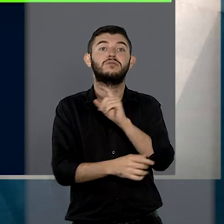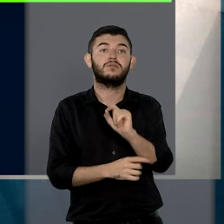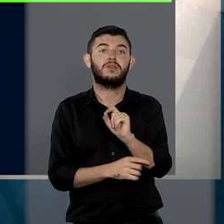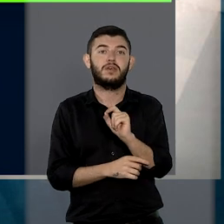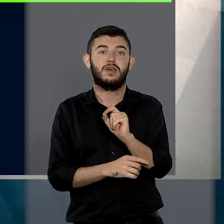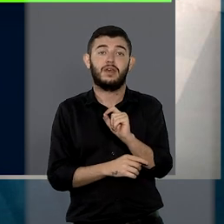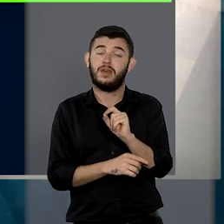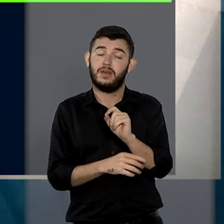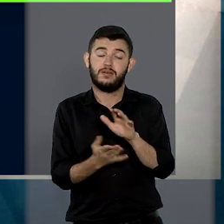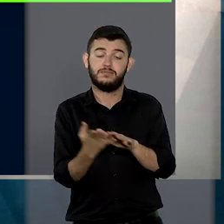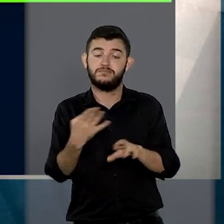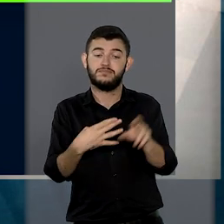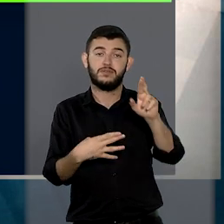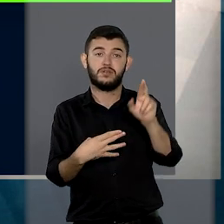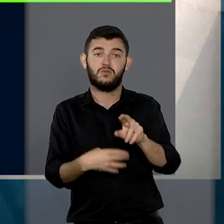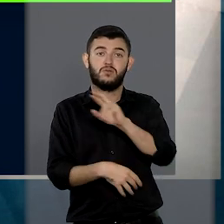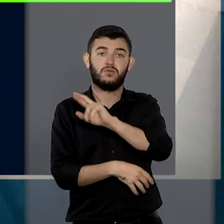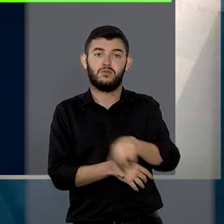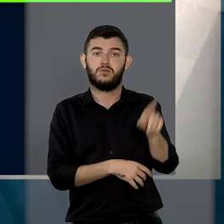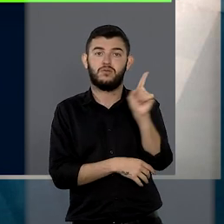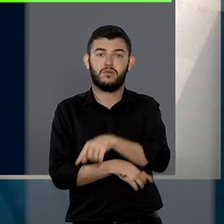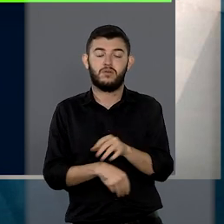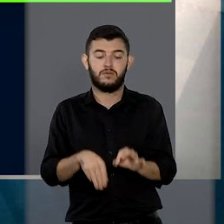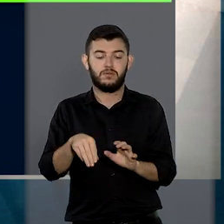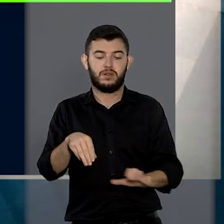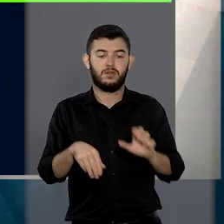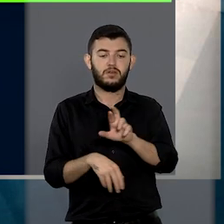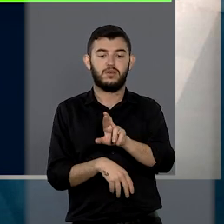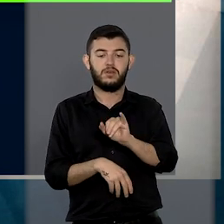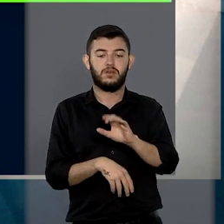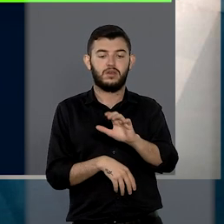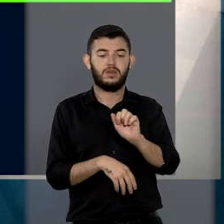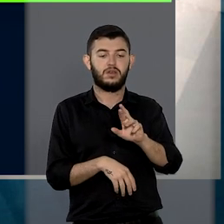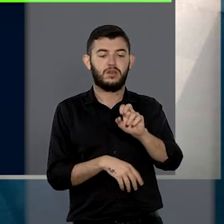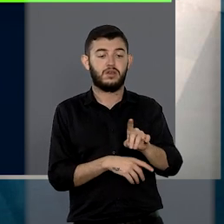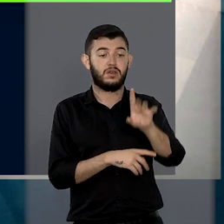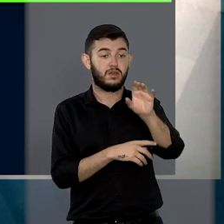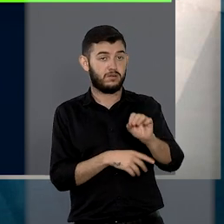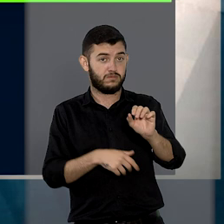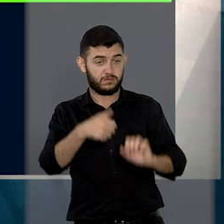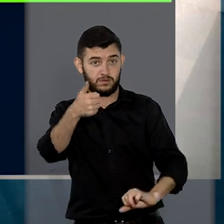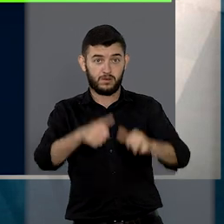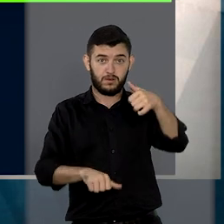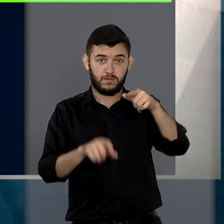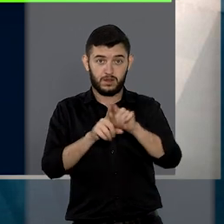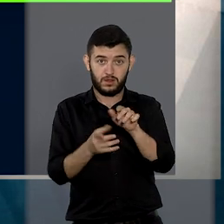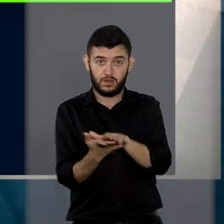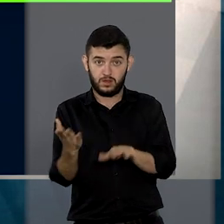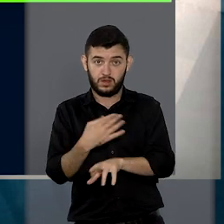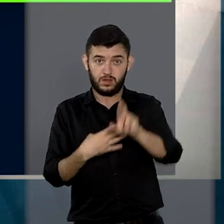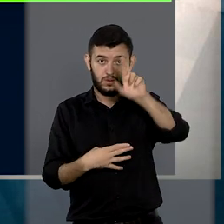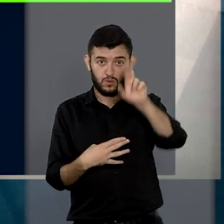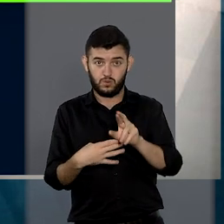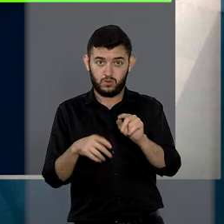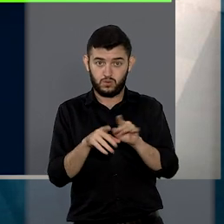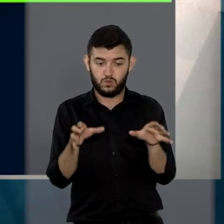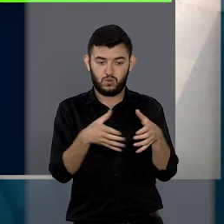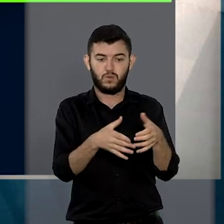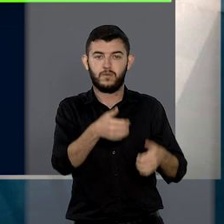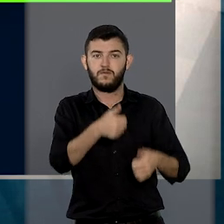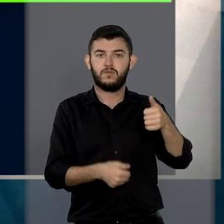o apelo foi rejeitado. O relator do caso, o ministro Ricardo Vilas Boscoeva, ao analisar o recurso do São Paulo,